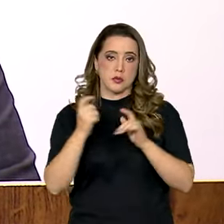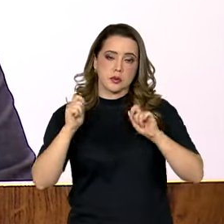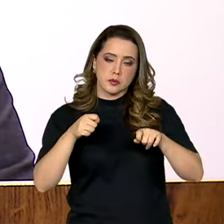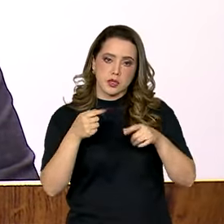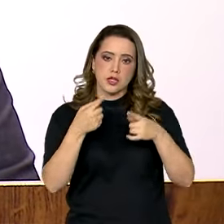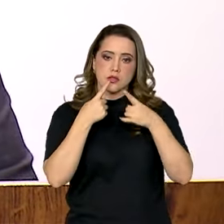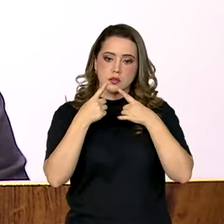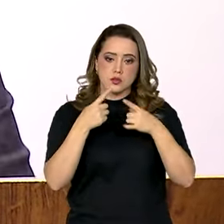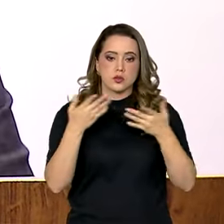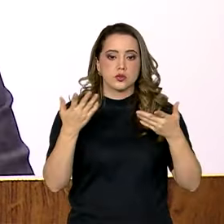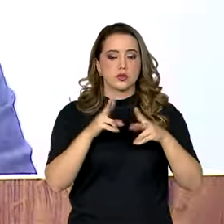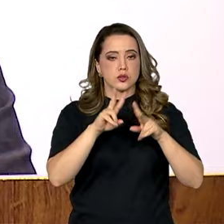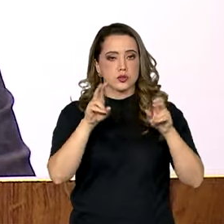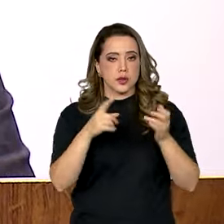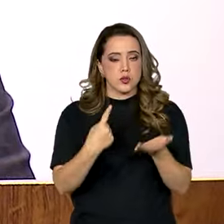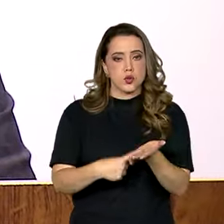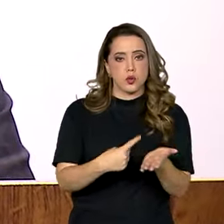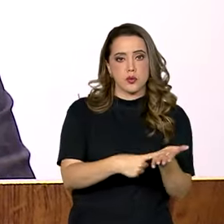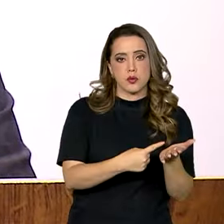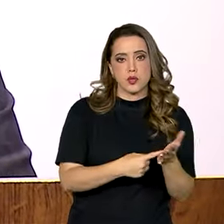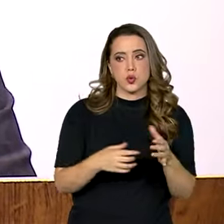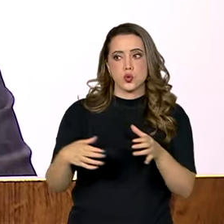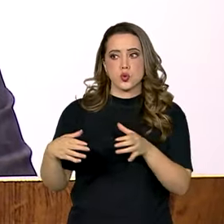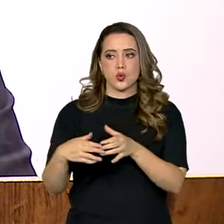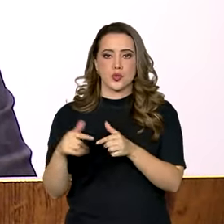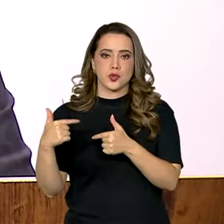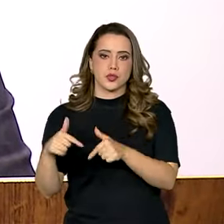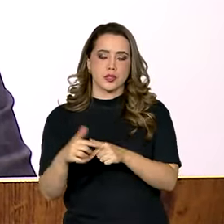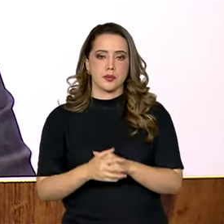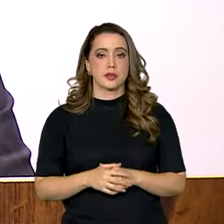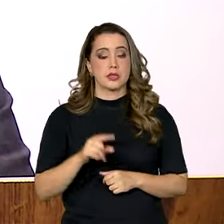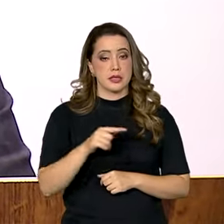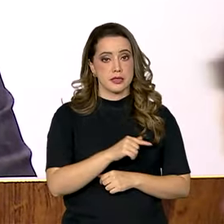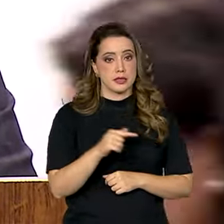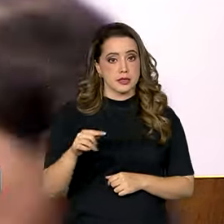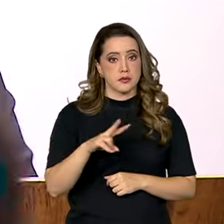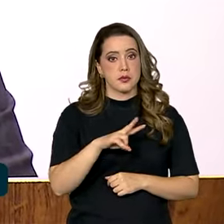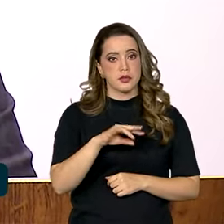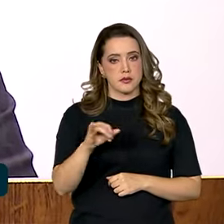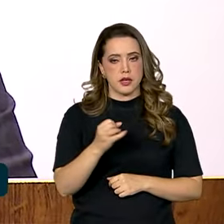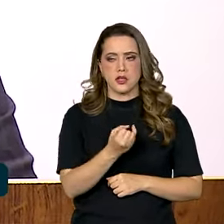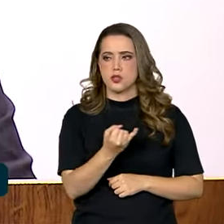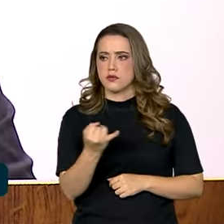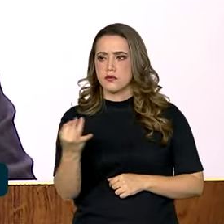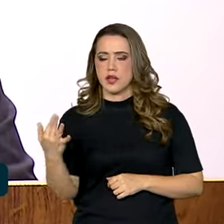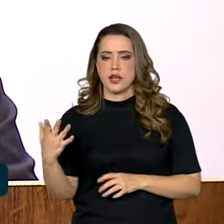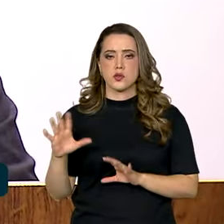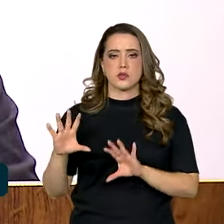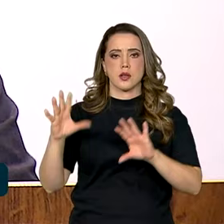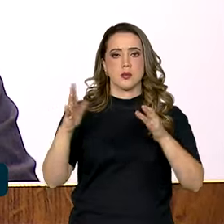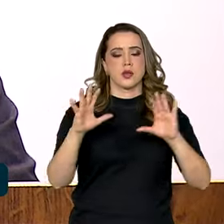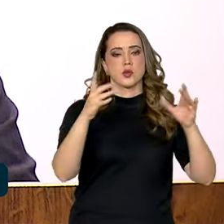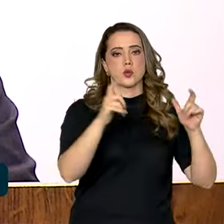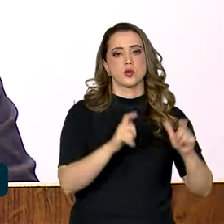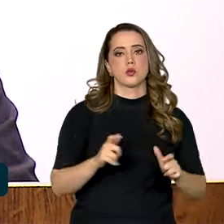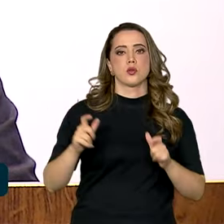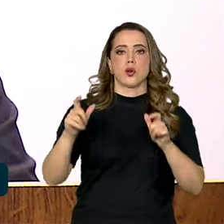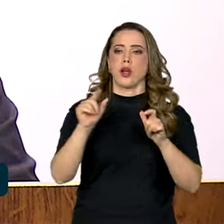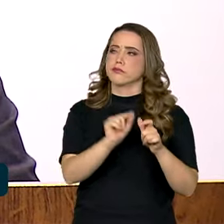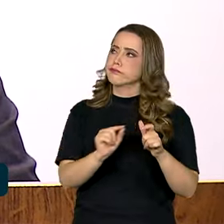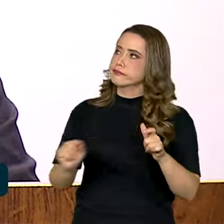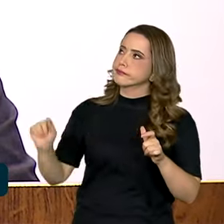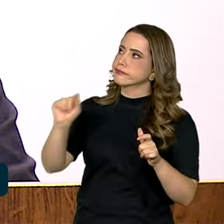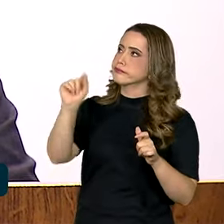do Aravante. É importante salientar que a semana terá sequência em dezenas de eventos regionais que estão sendo